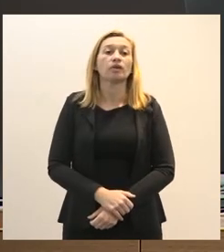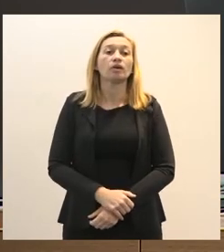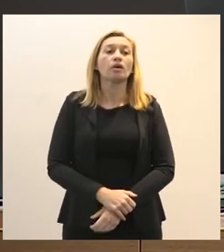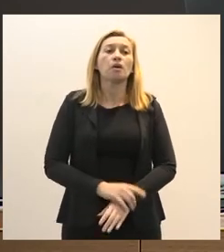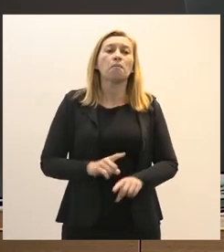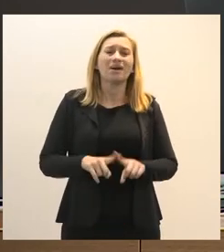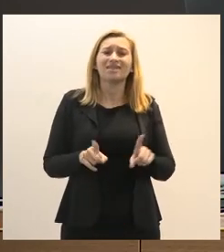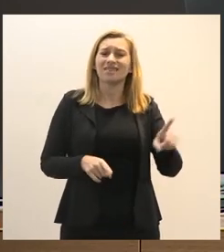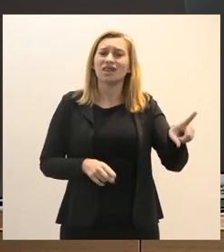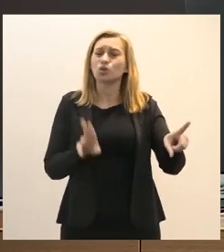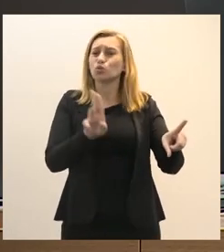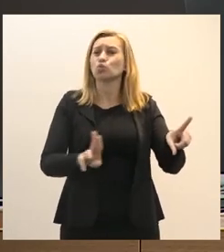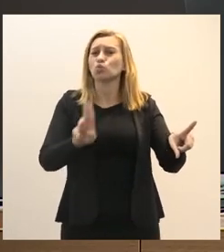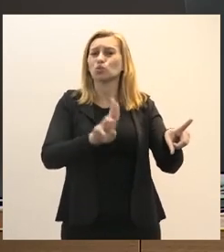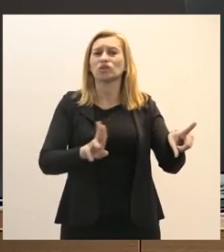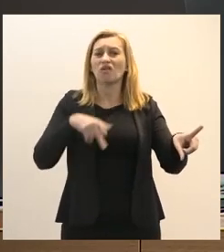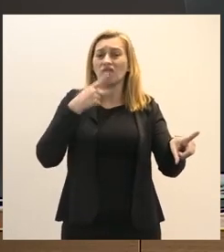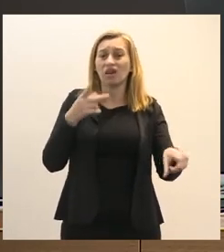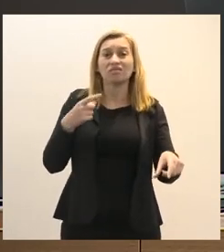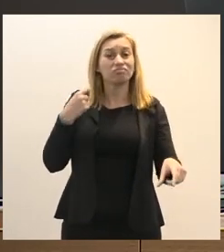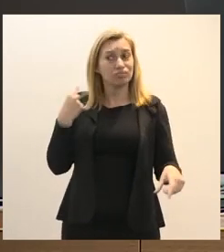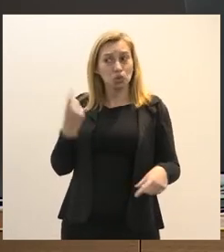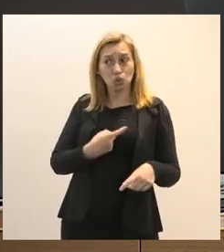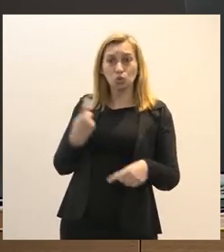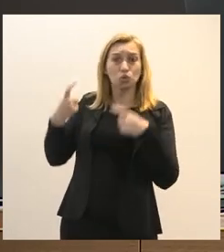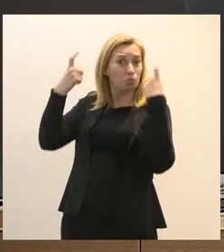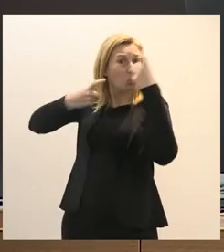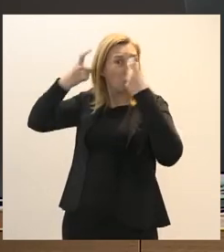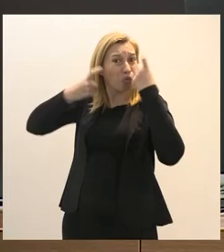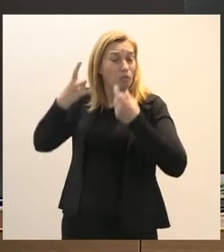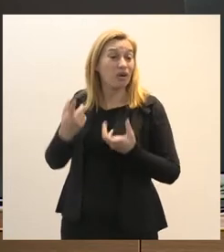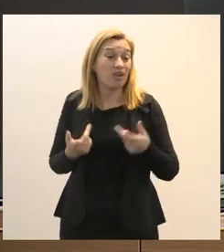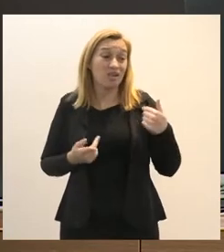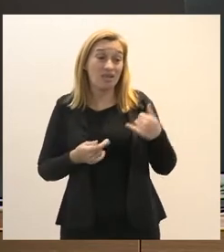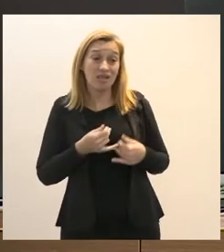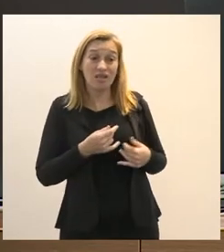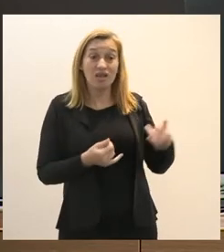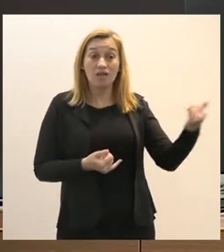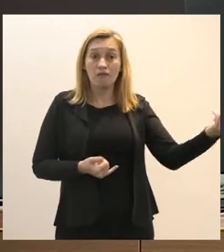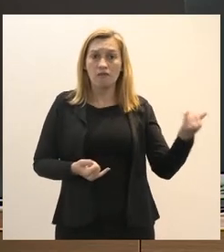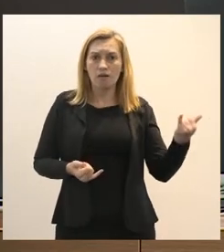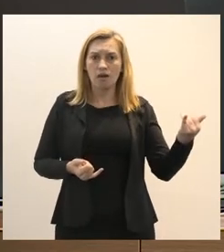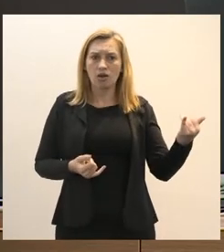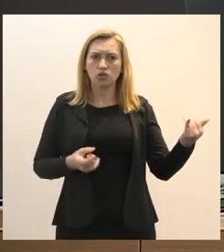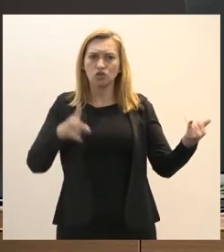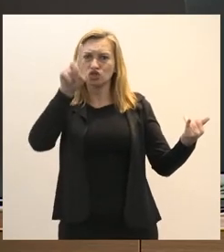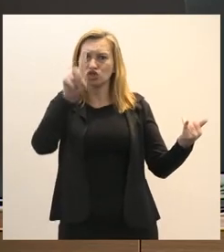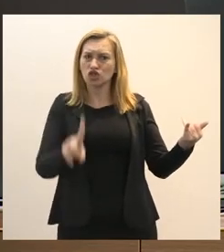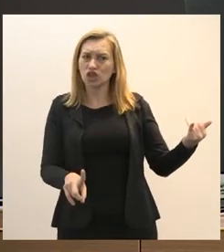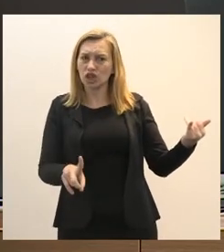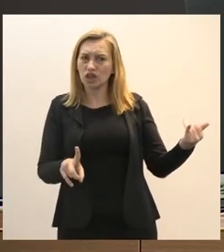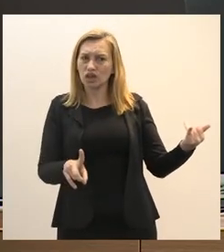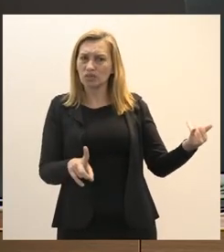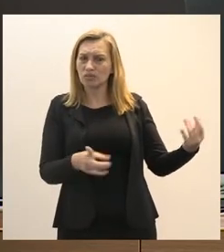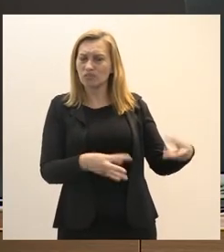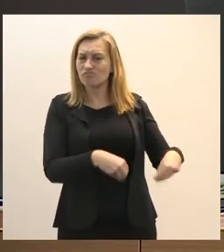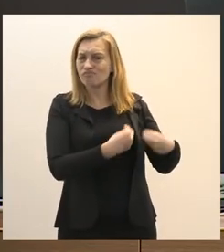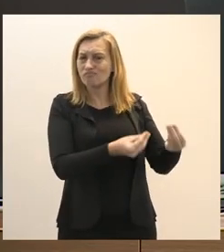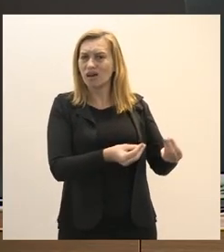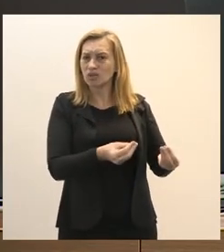eles usam uma expressão preocupante que eles falam nos direitos adquiridos pelos servidores